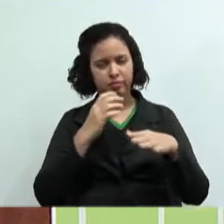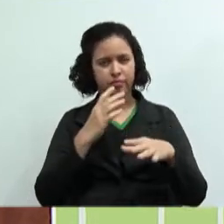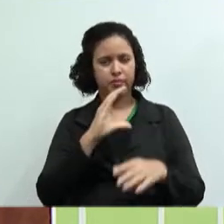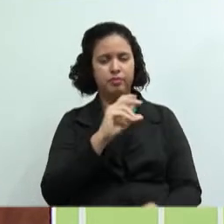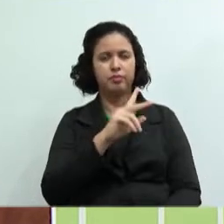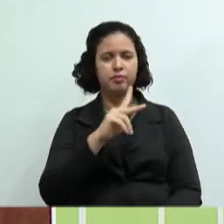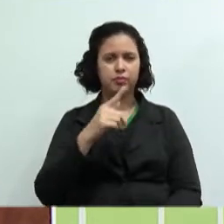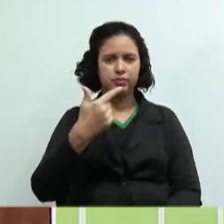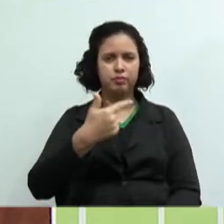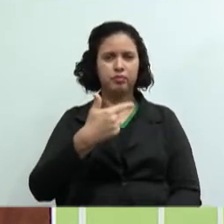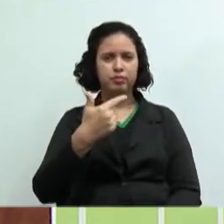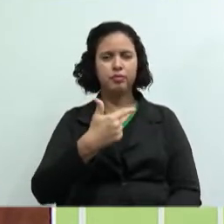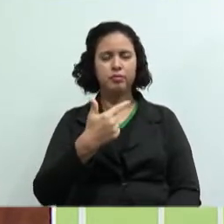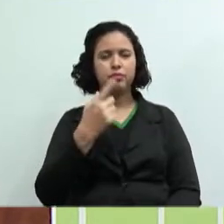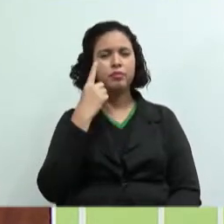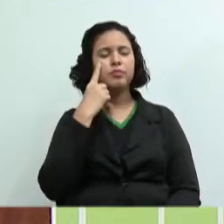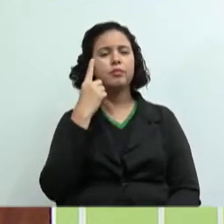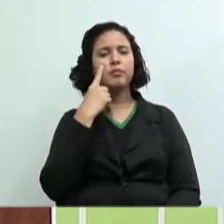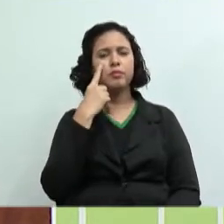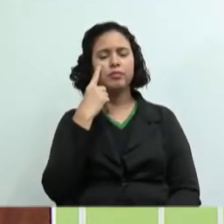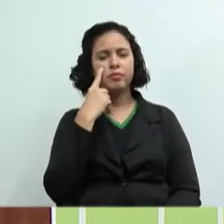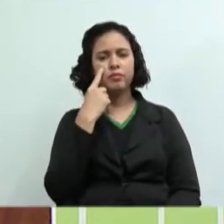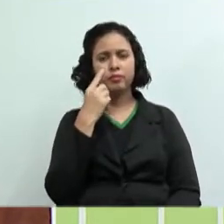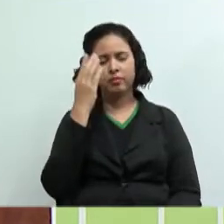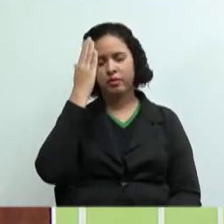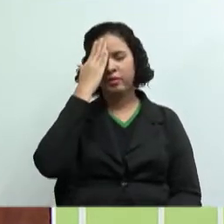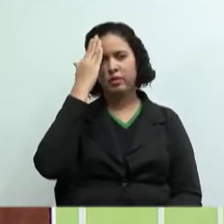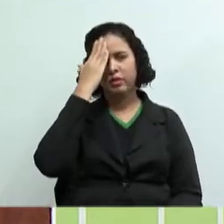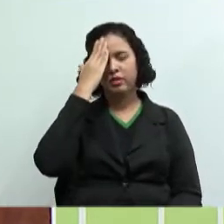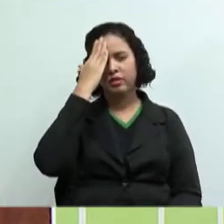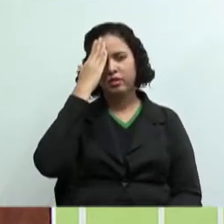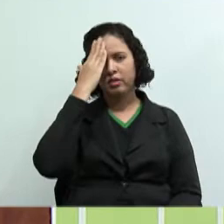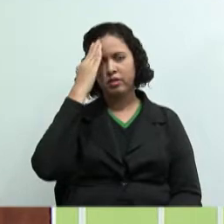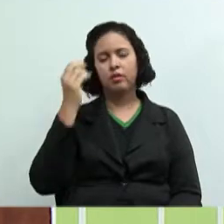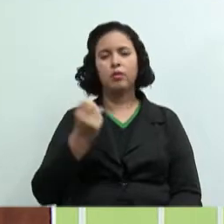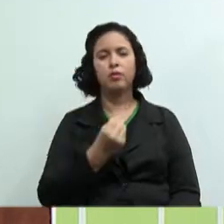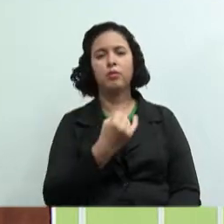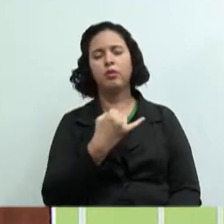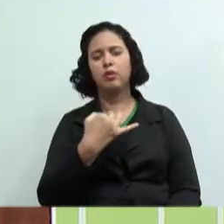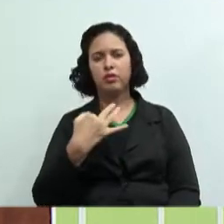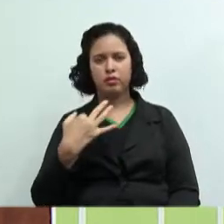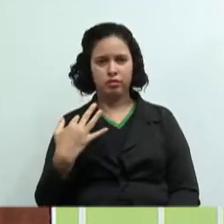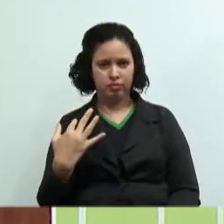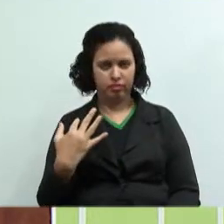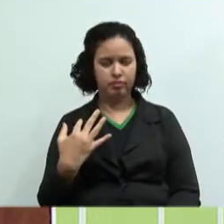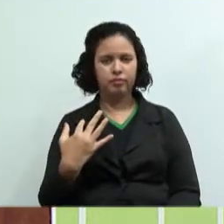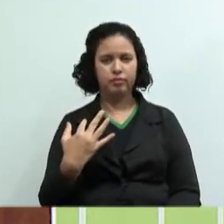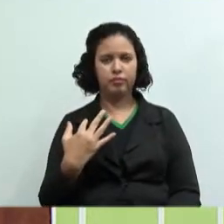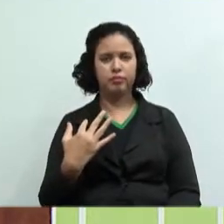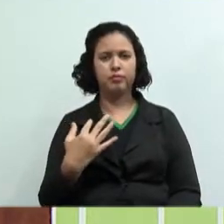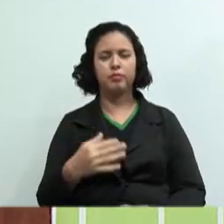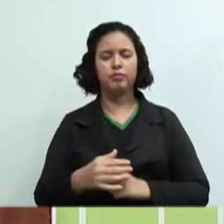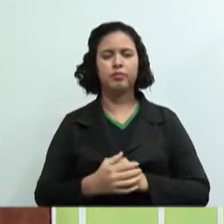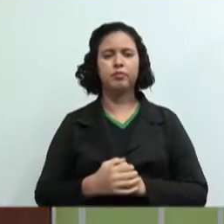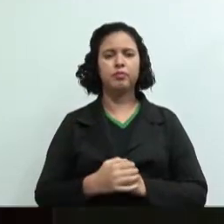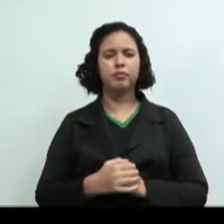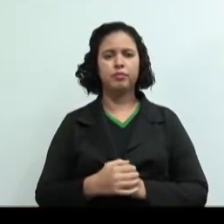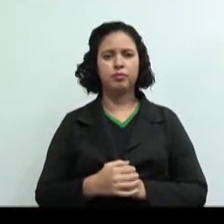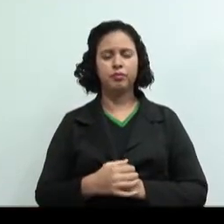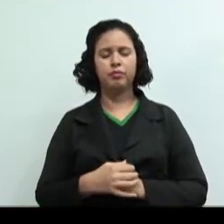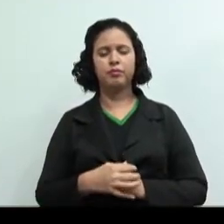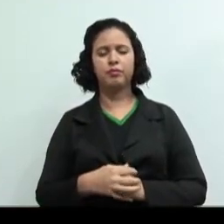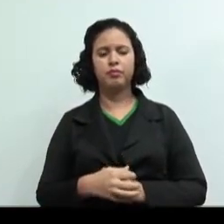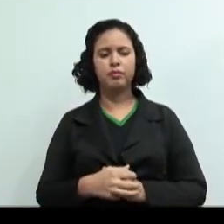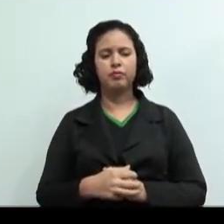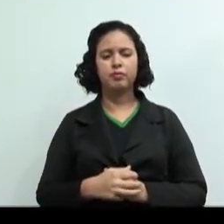vai ser, vão ser os custos e qual será o ganho na produção desse doce. Continuando lá nos slides.